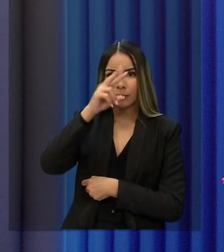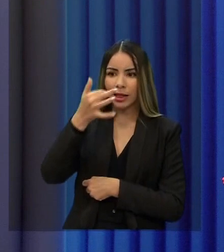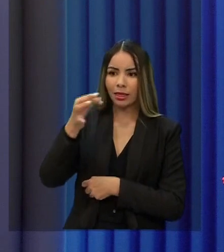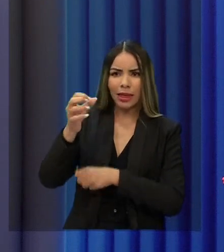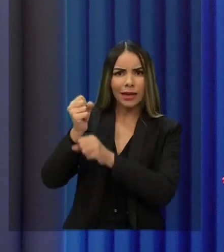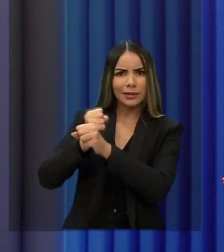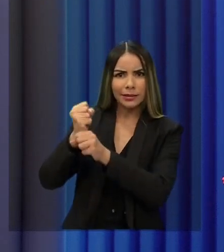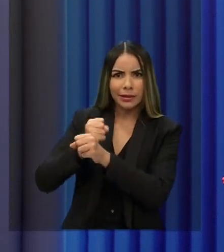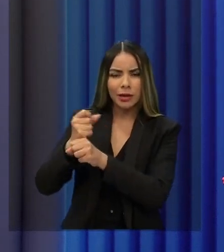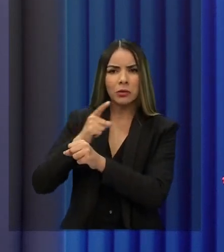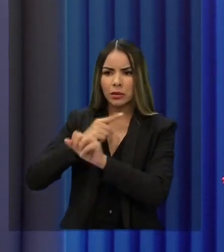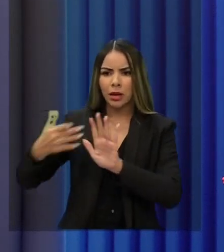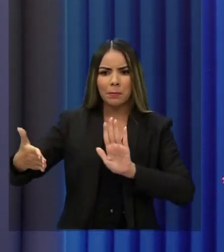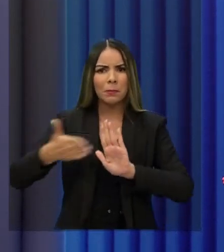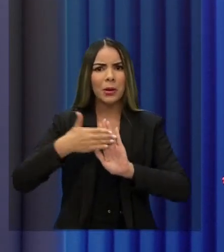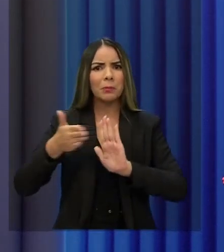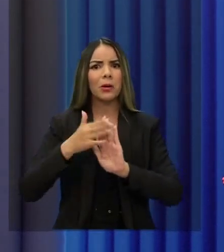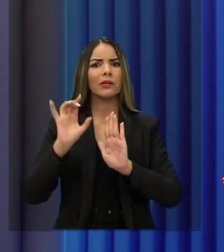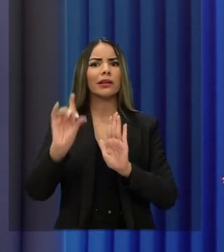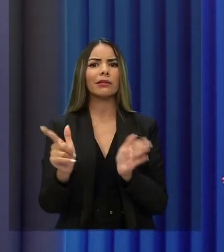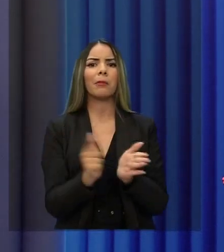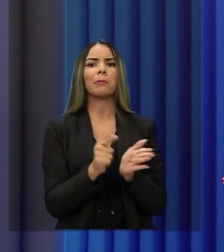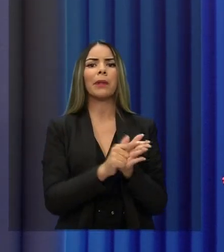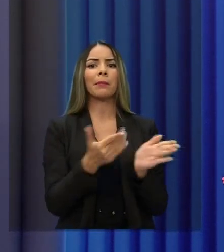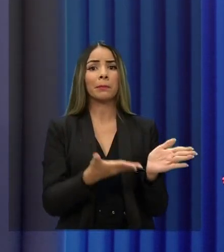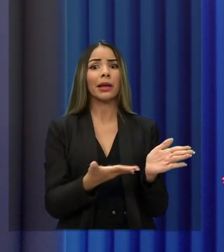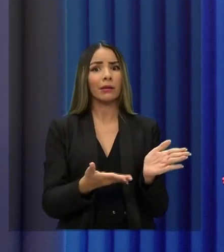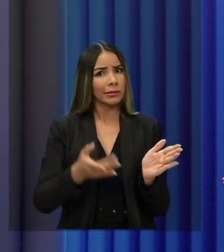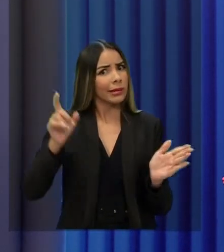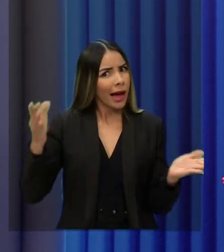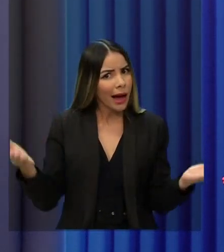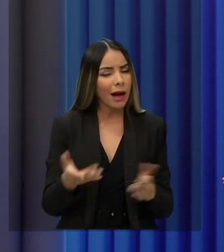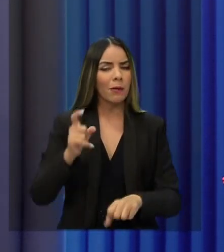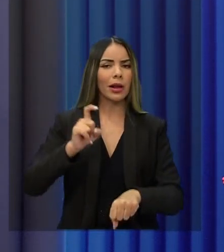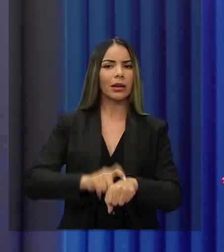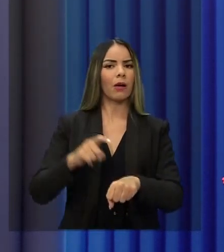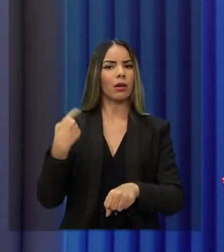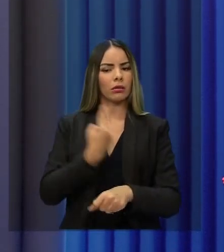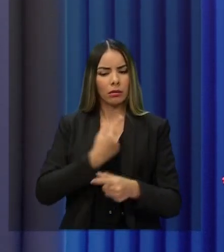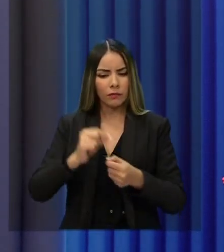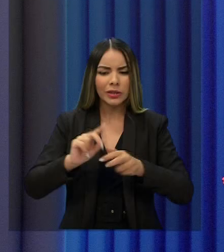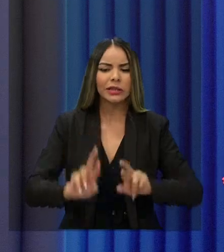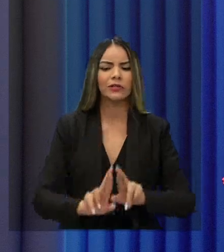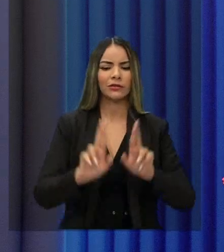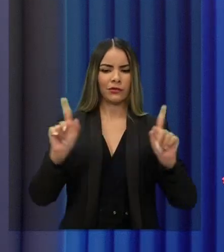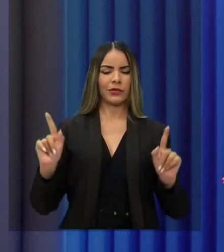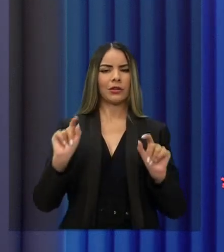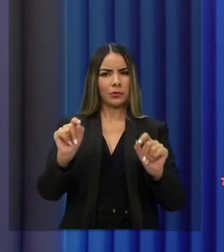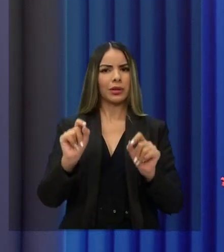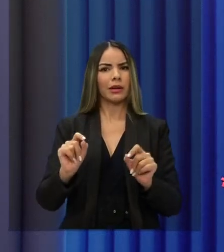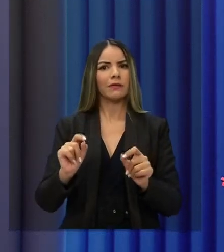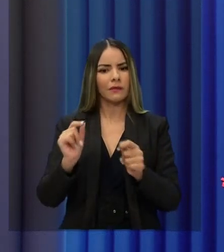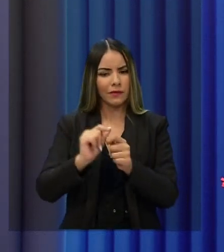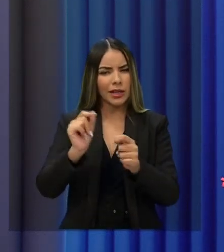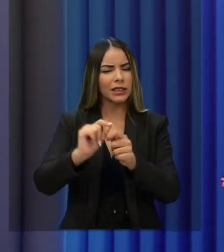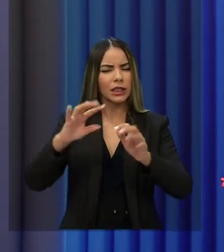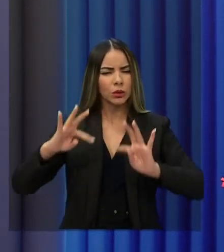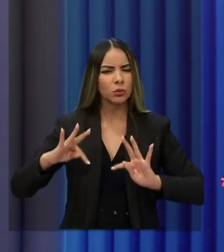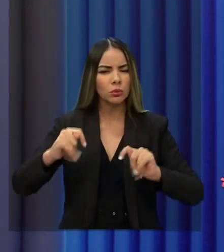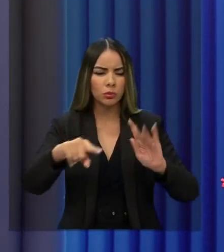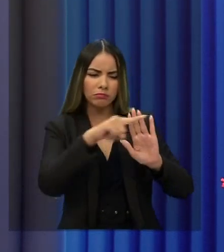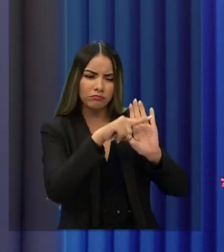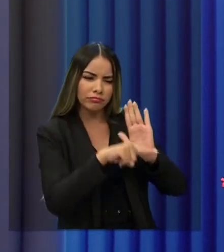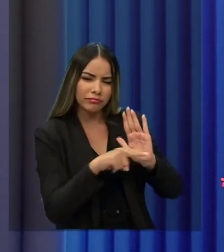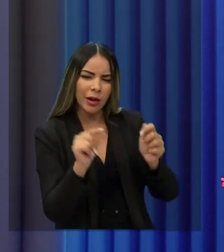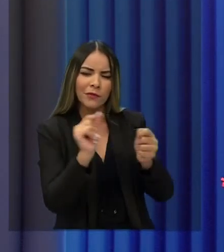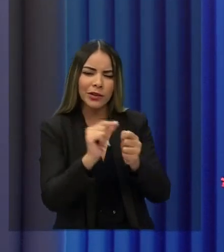anos existe essa proposta e ela não sai do papel. então está na hora de gente ter alguém que faça diferente, que coloque em prática tudo isso que está